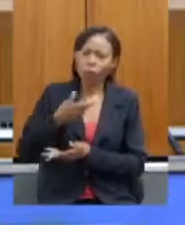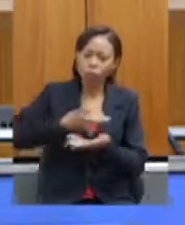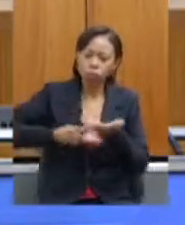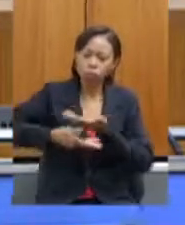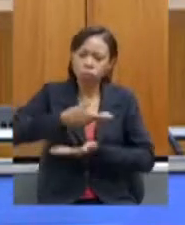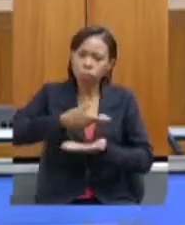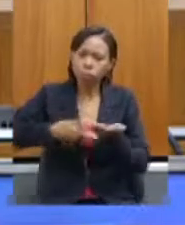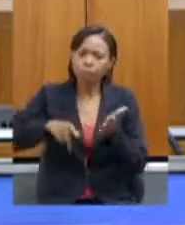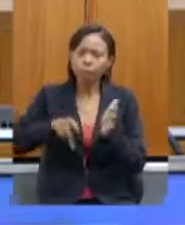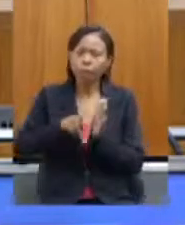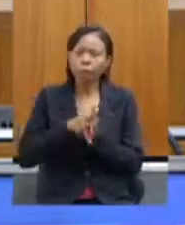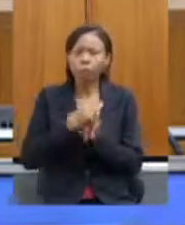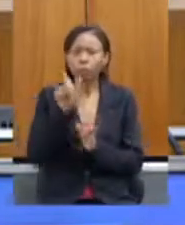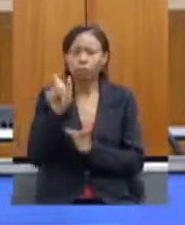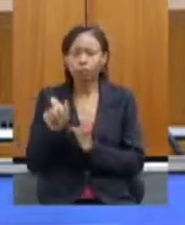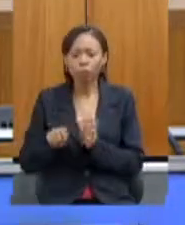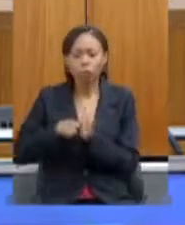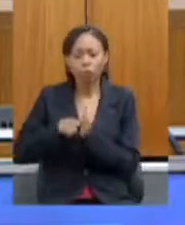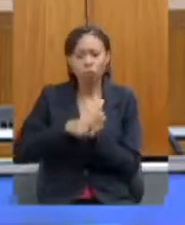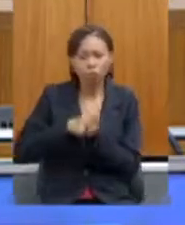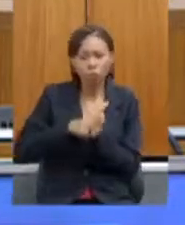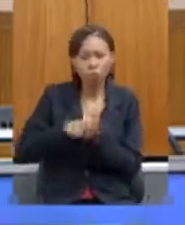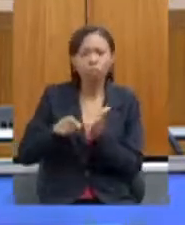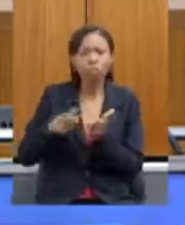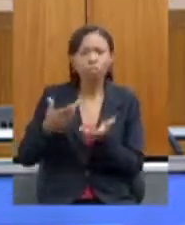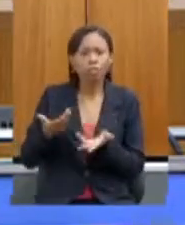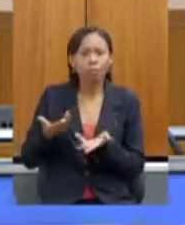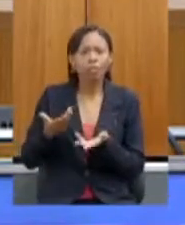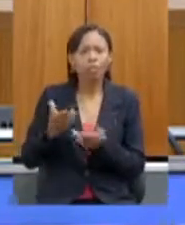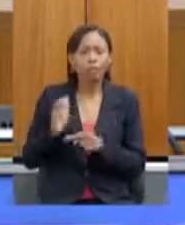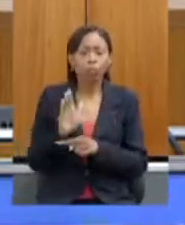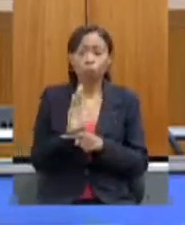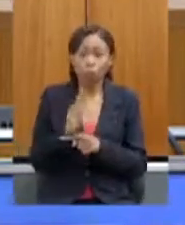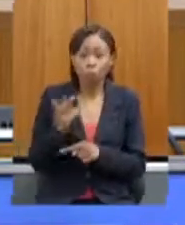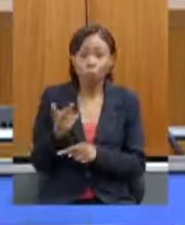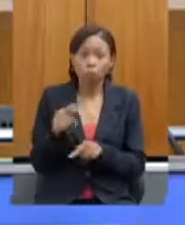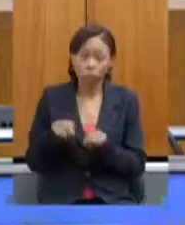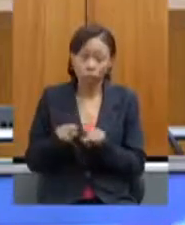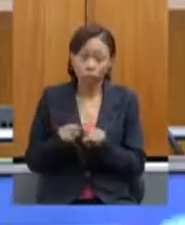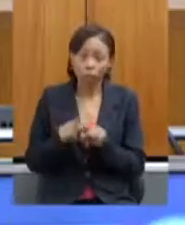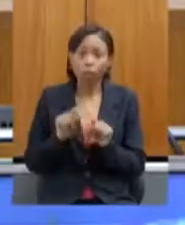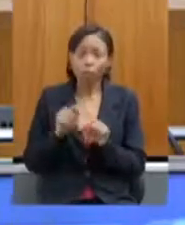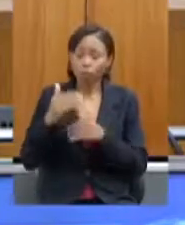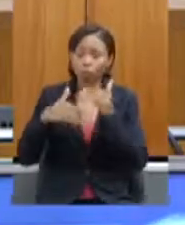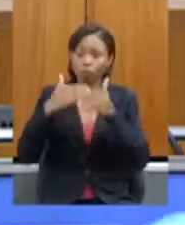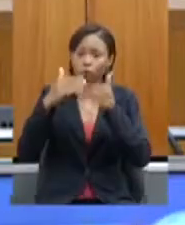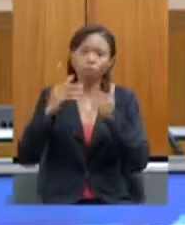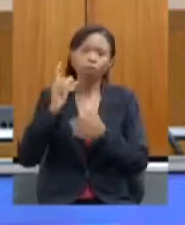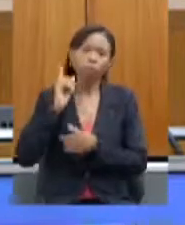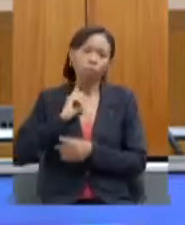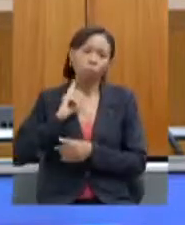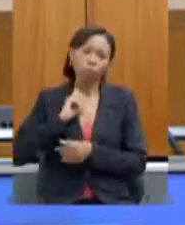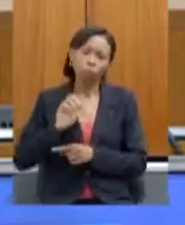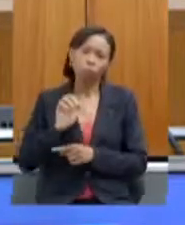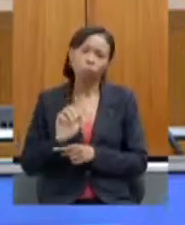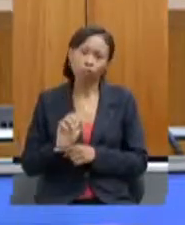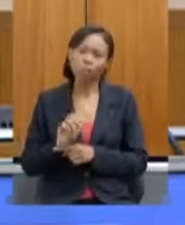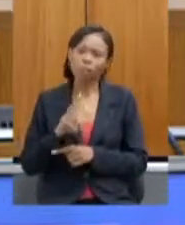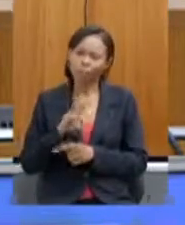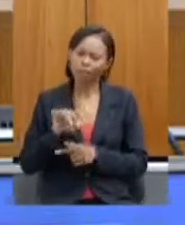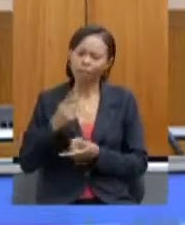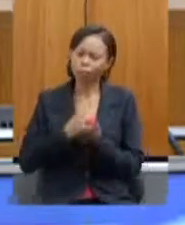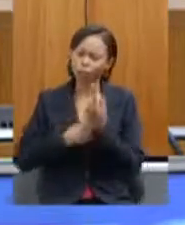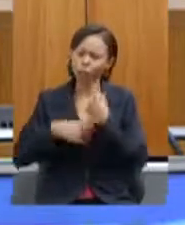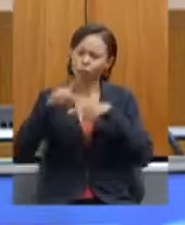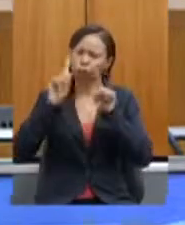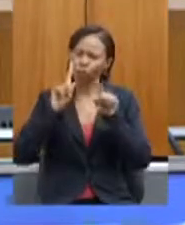pesquisadores pelo desenvolvimento do Estado nós vamos ter assim muito sucesso para desenvolver a agricultura